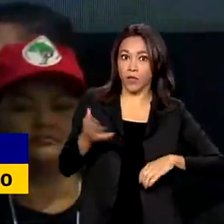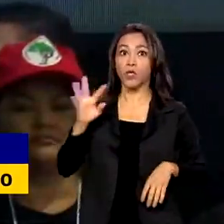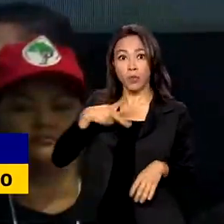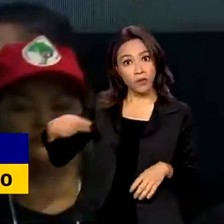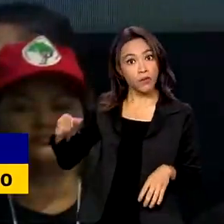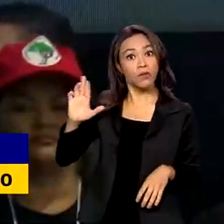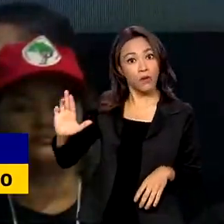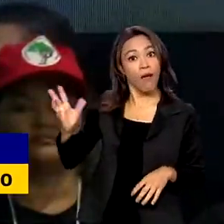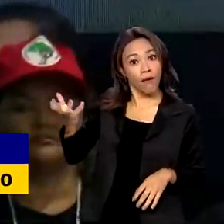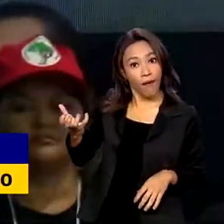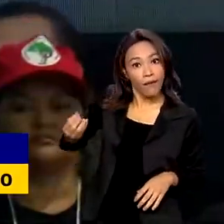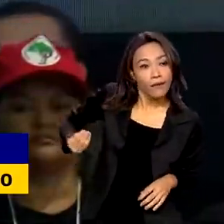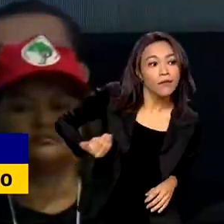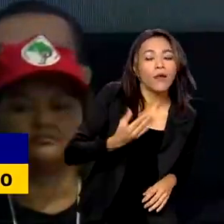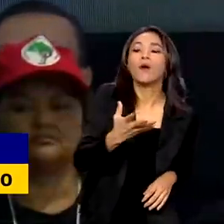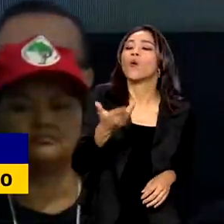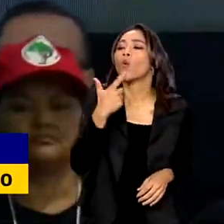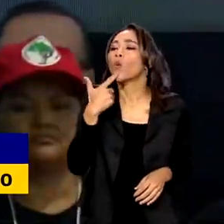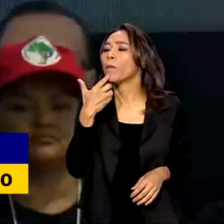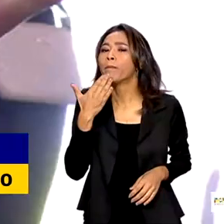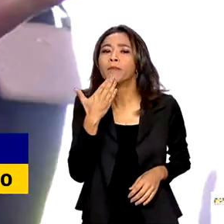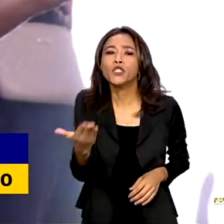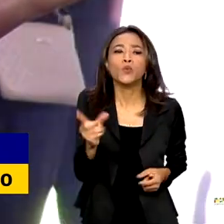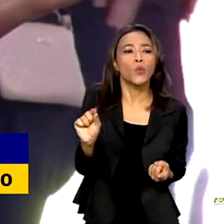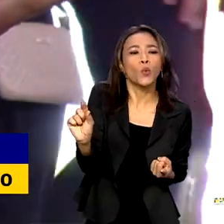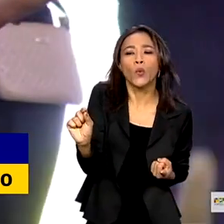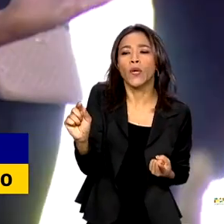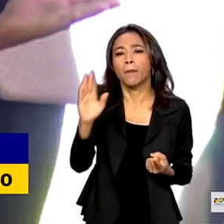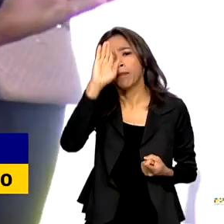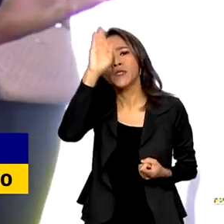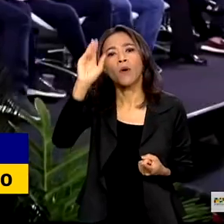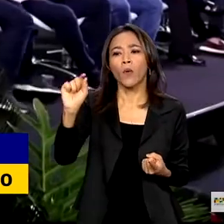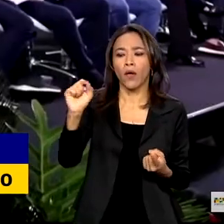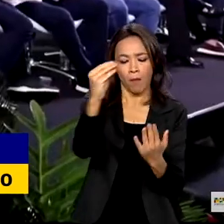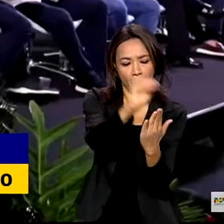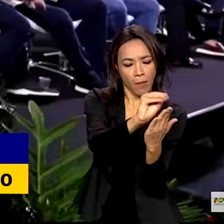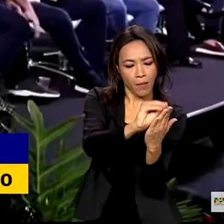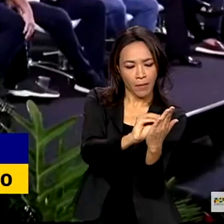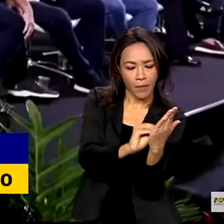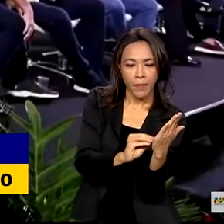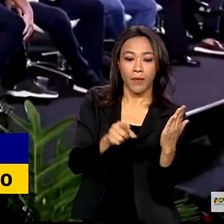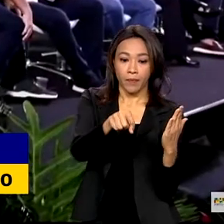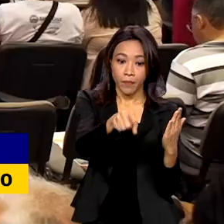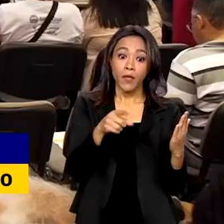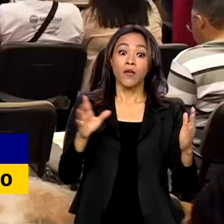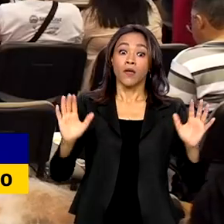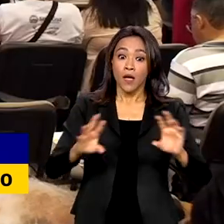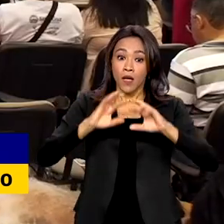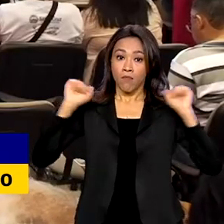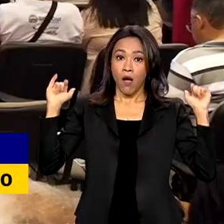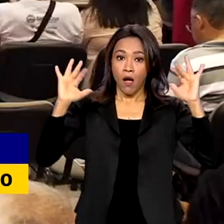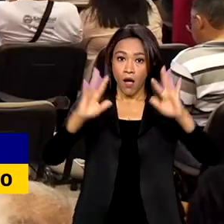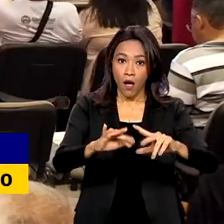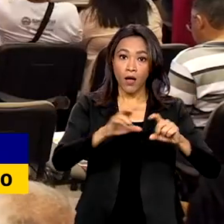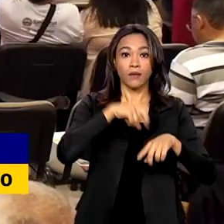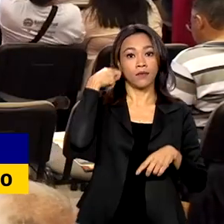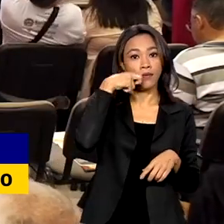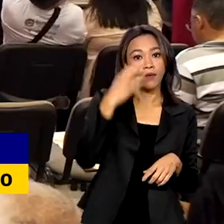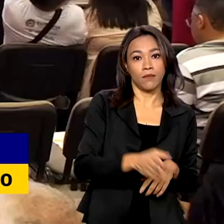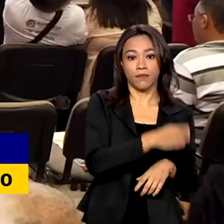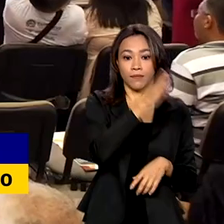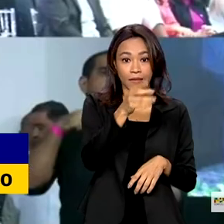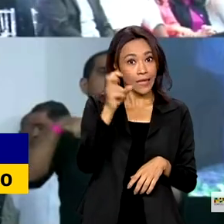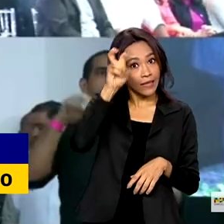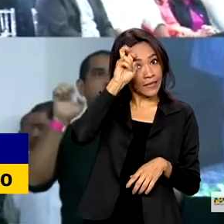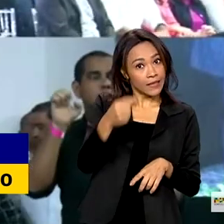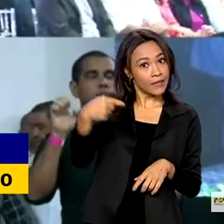que a população diga quais são as prioridades. Na última semana, as plenárias foram realizadas no Rio Grande do Norte, na